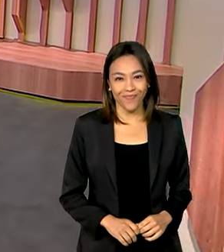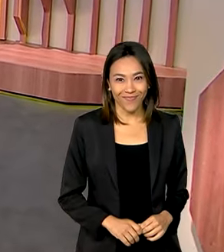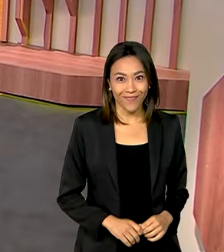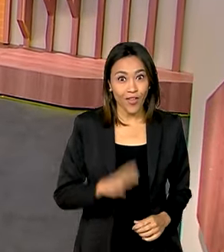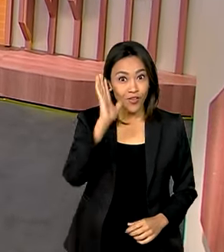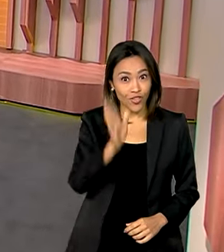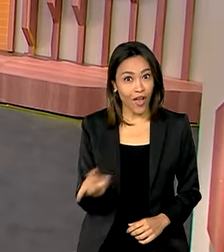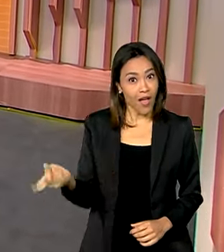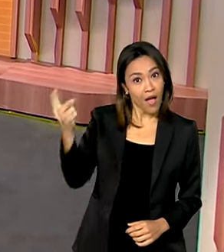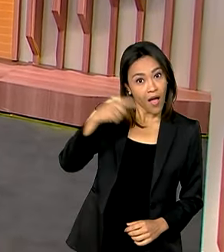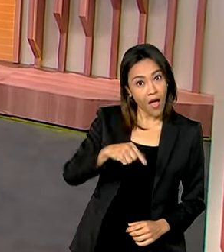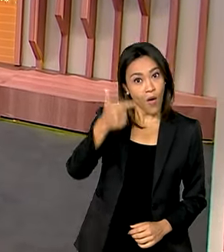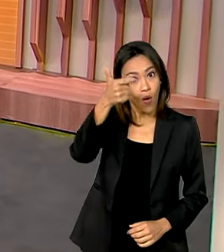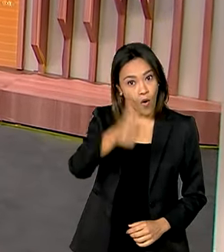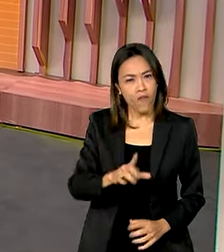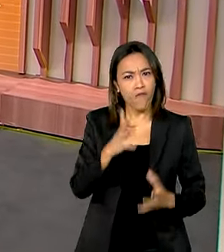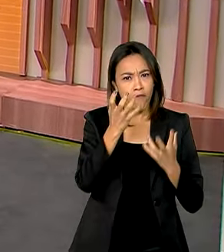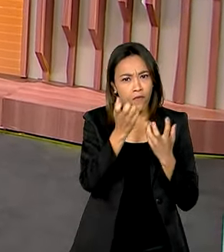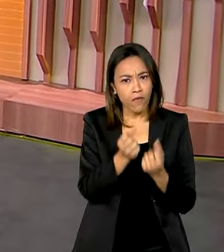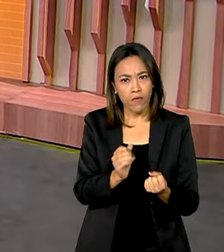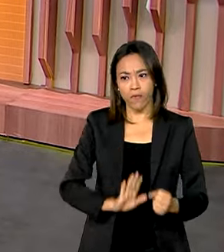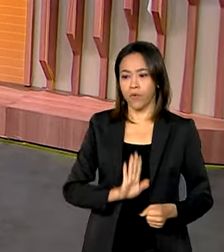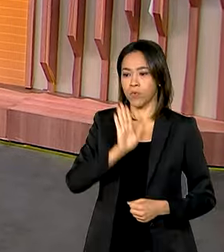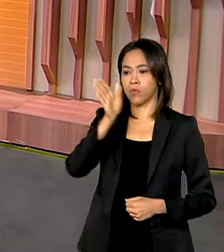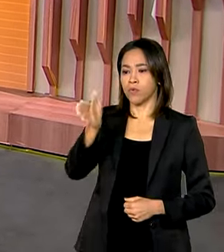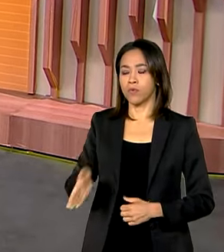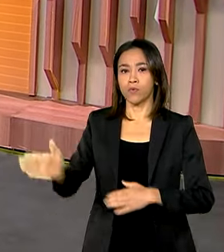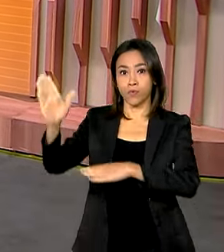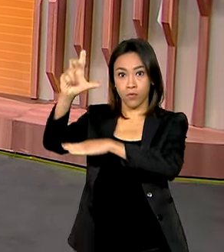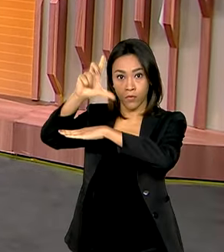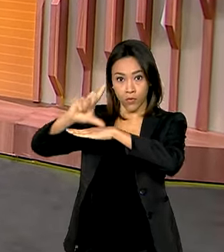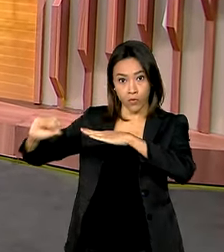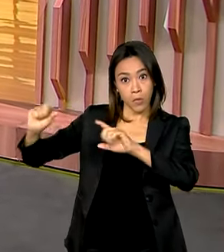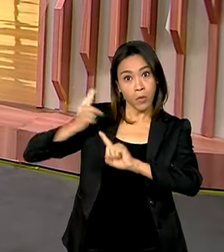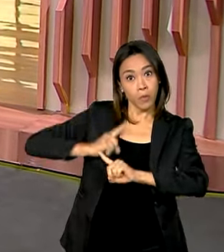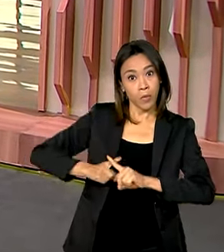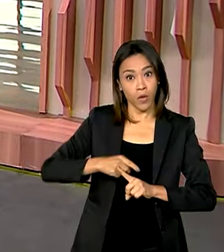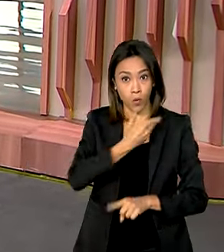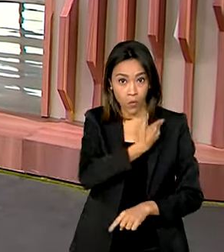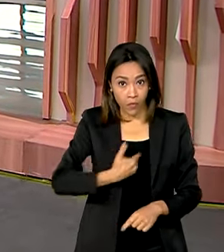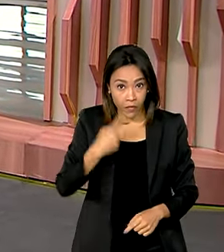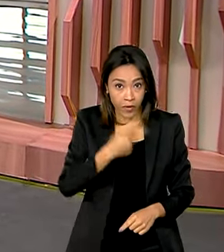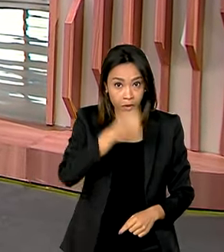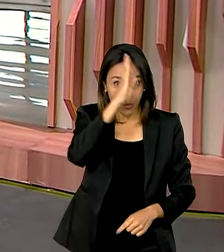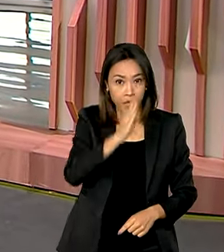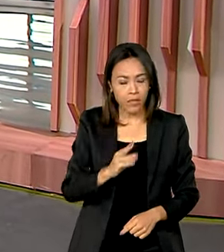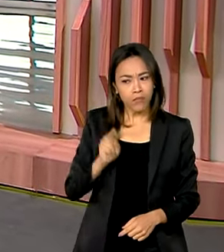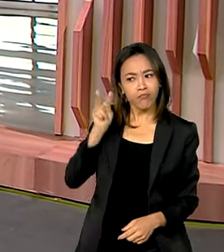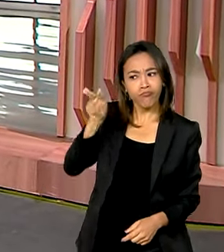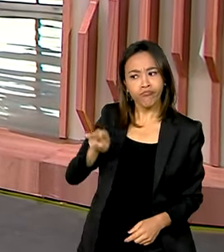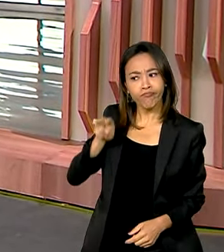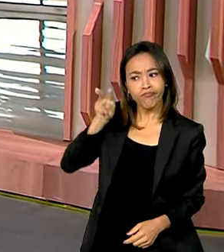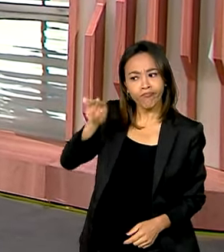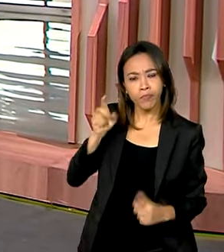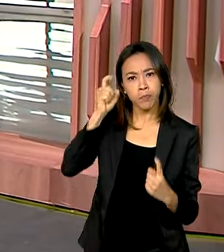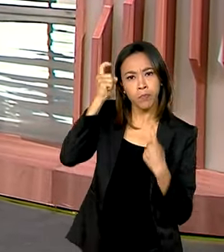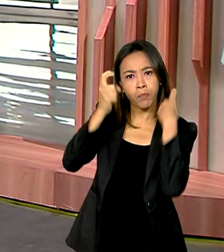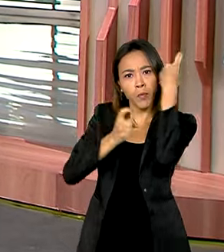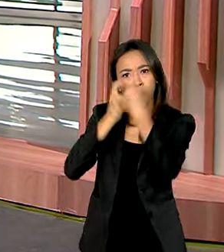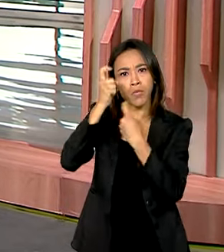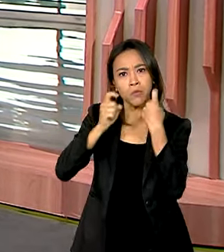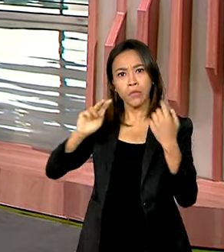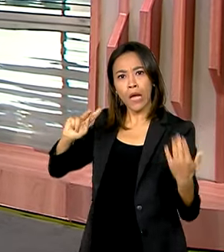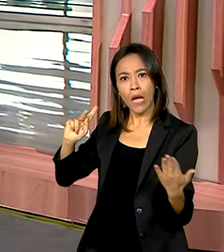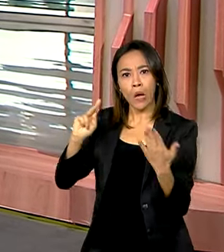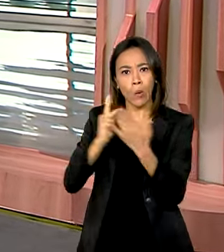Estamos de volta e já vamos direto ao Palácio do Planalto, porque o governo brasileiro acompanha com preocupação os ataques do